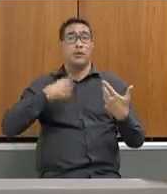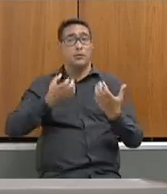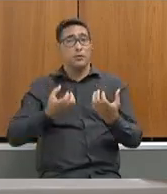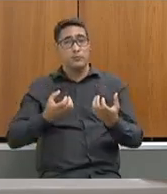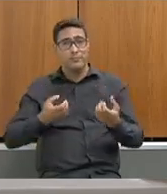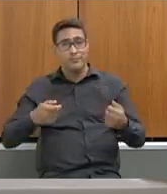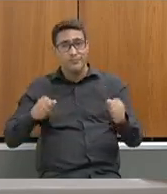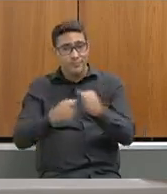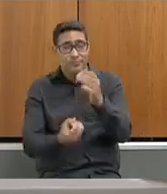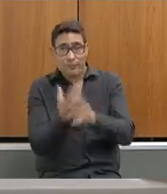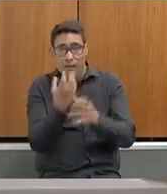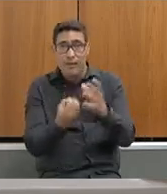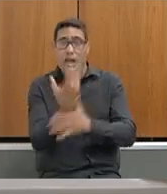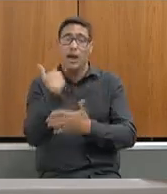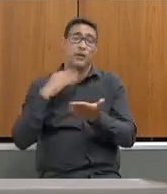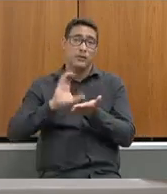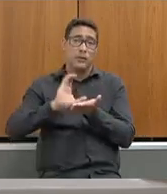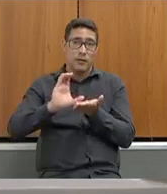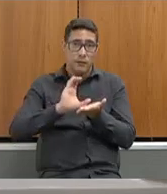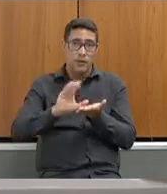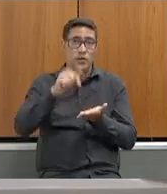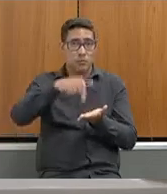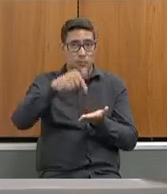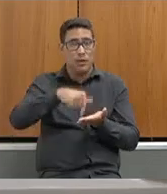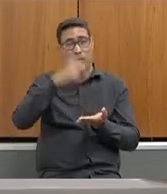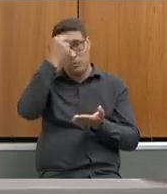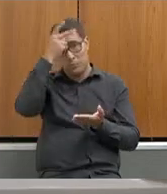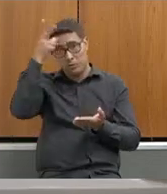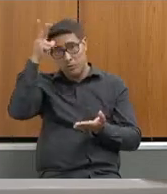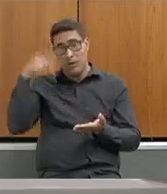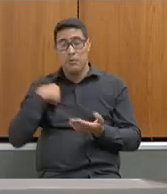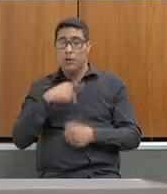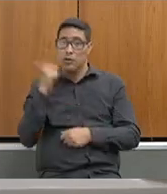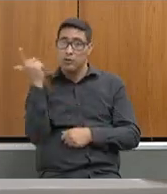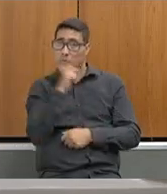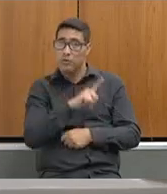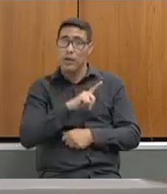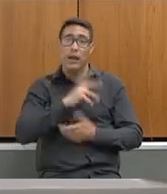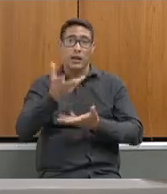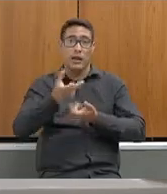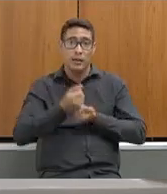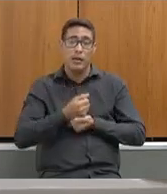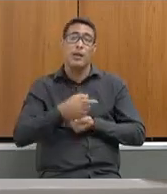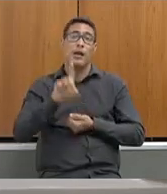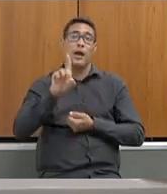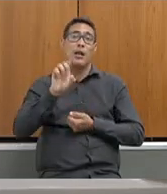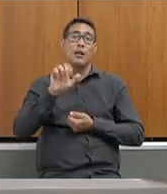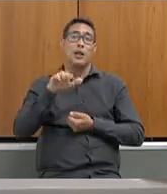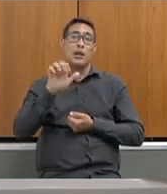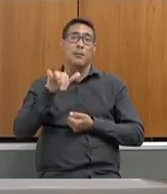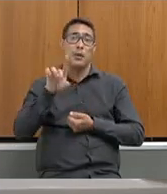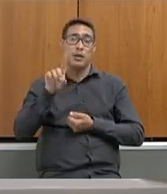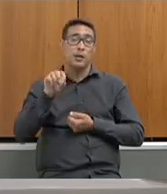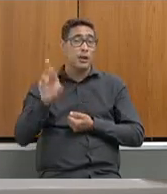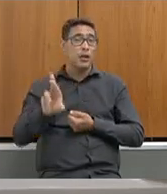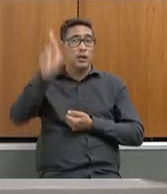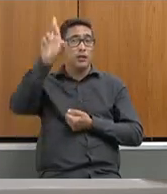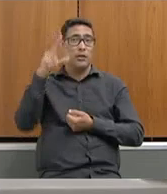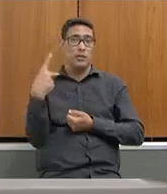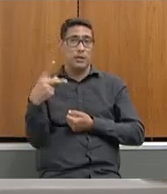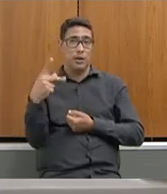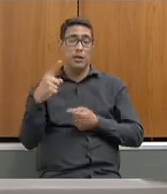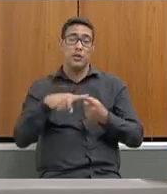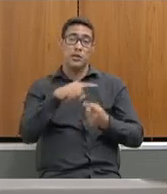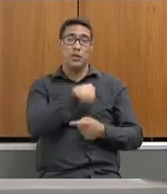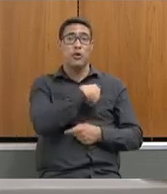investimento no município para que ele possa atender essa demanda do ensino infantil que é de obrigação dele e que o Estado